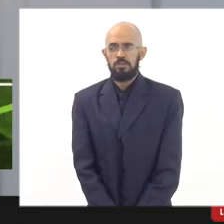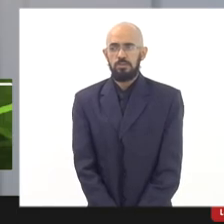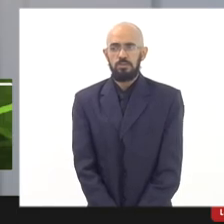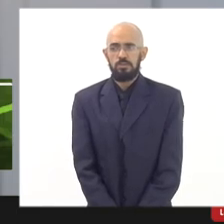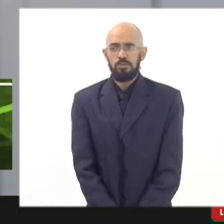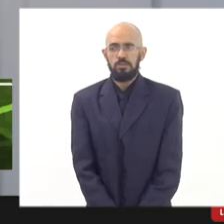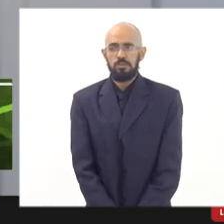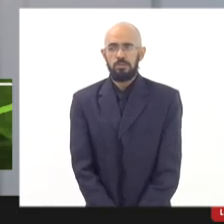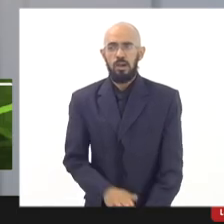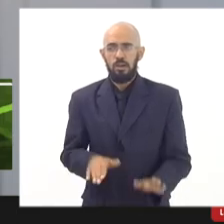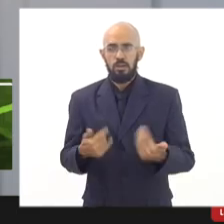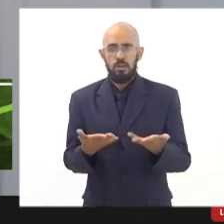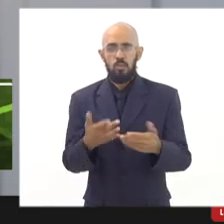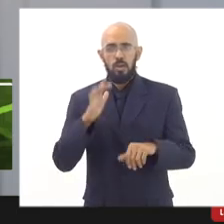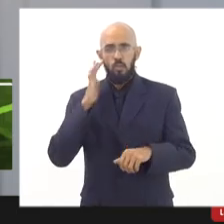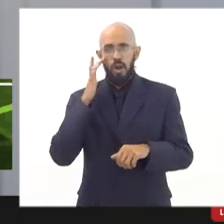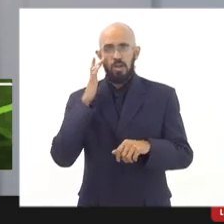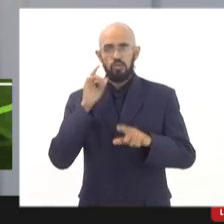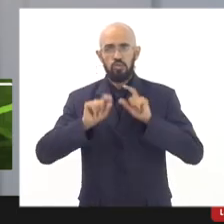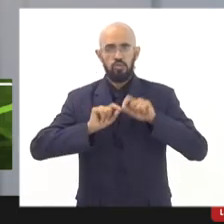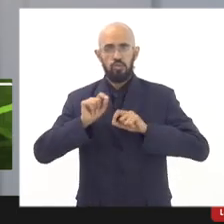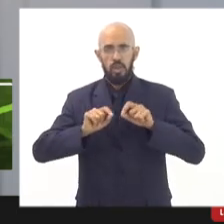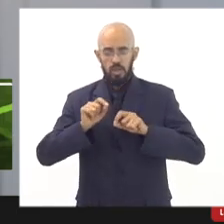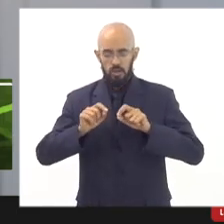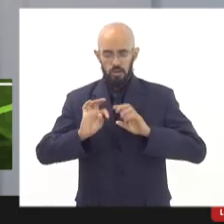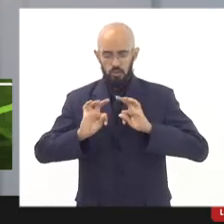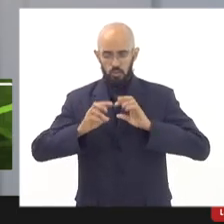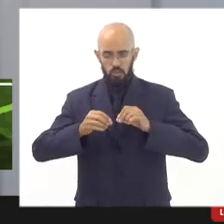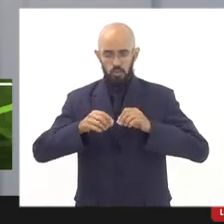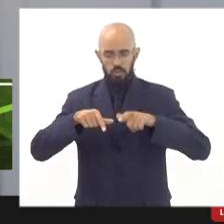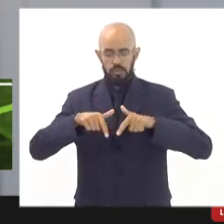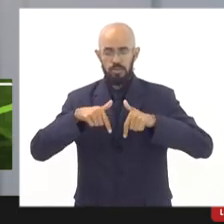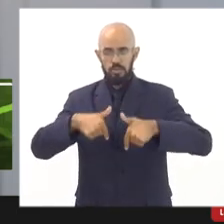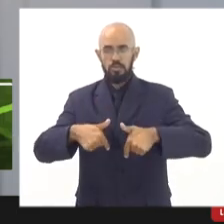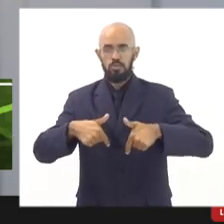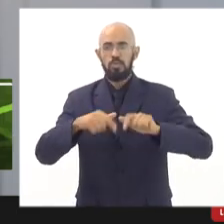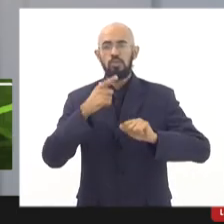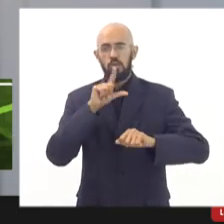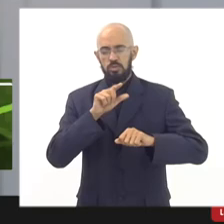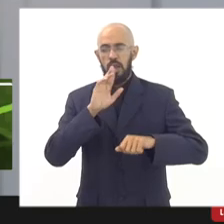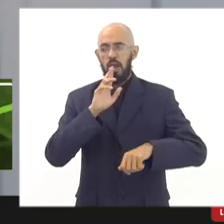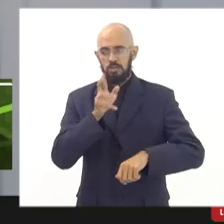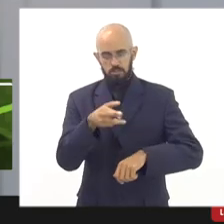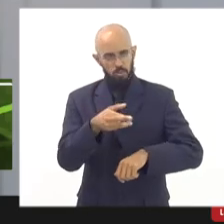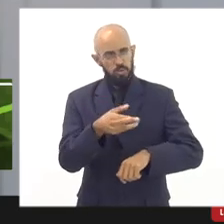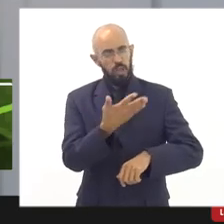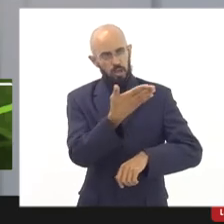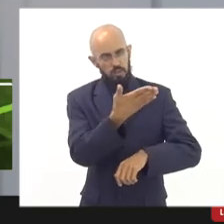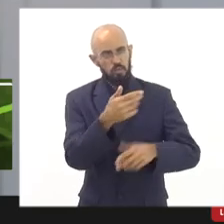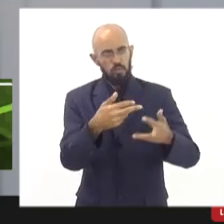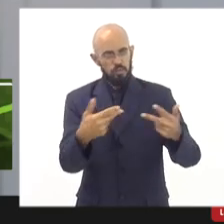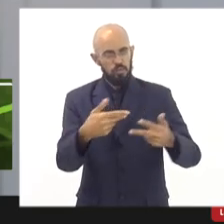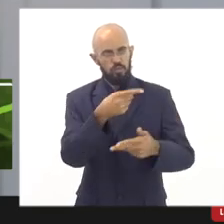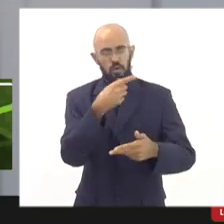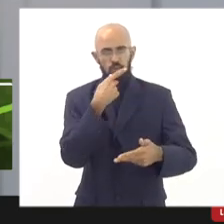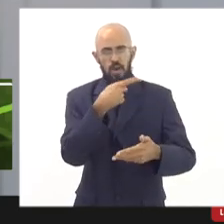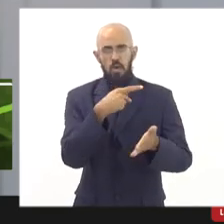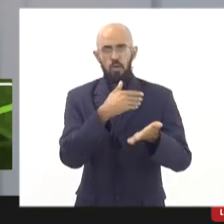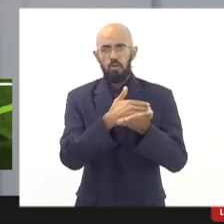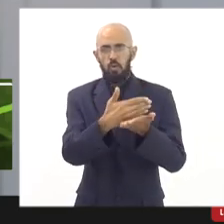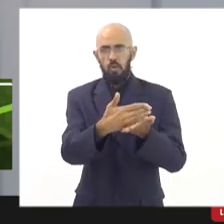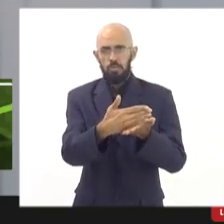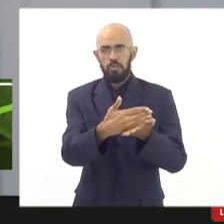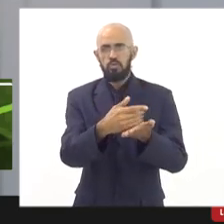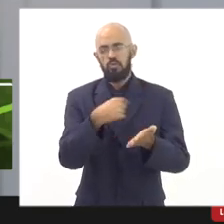Então, eu acho que com essas ações a gente consegue responder aos pontos que o senhor levantou inicialmente. E a gente se